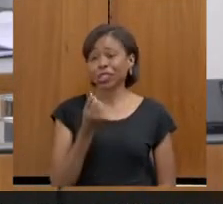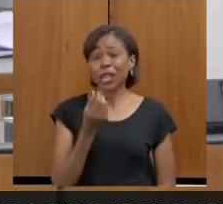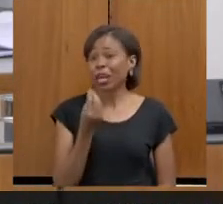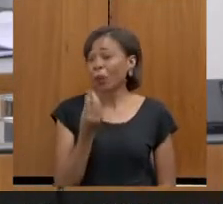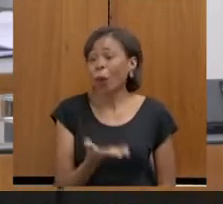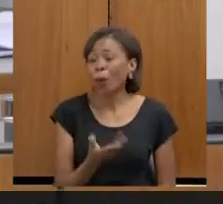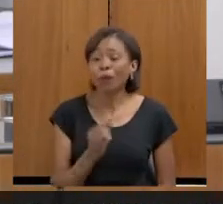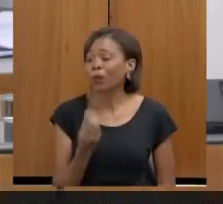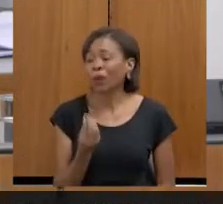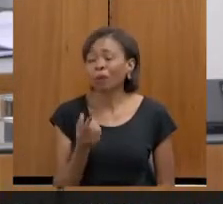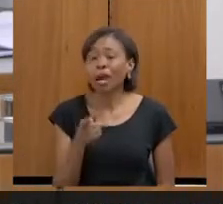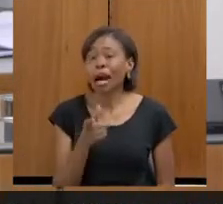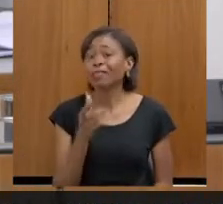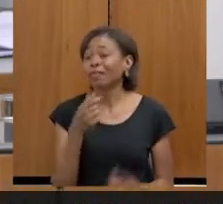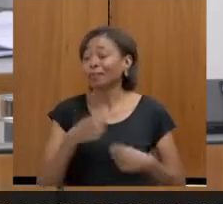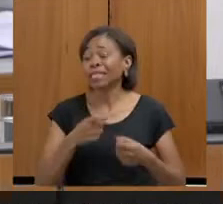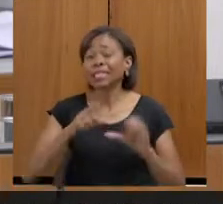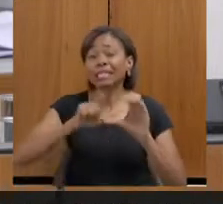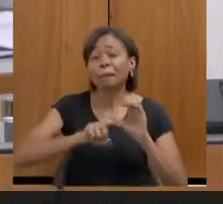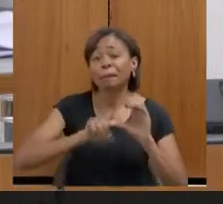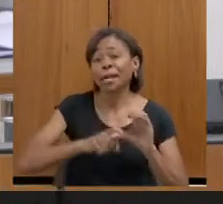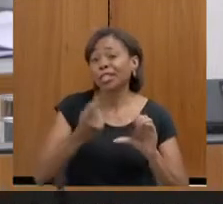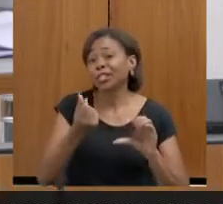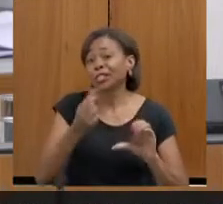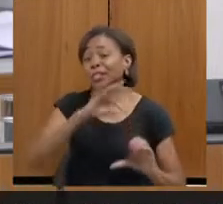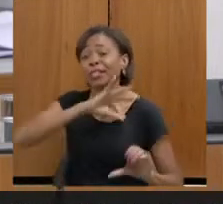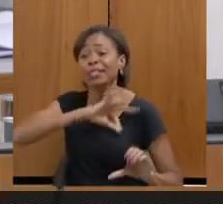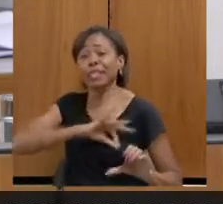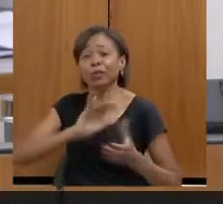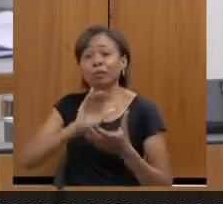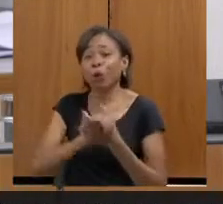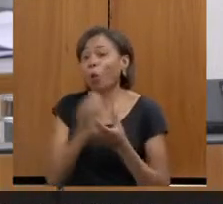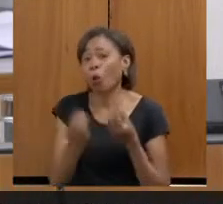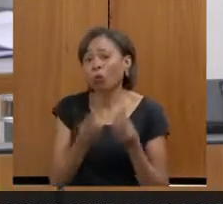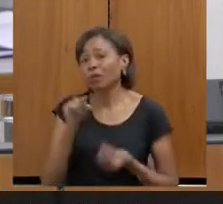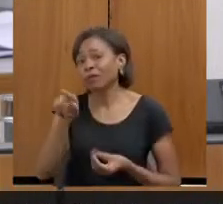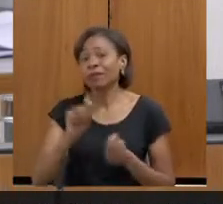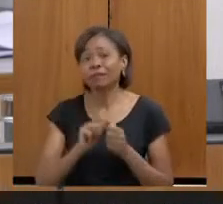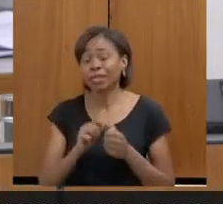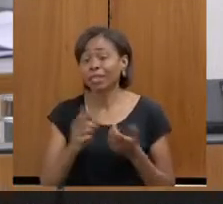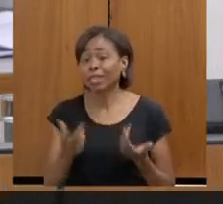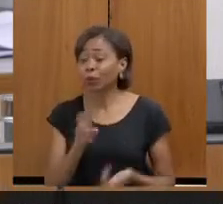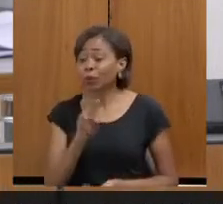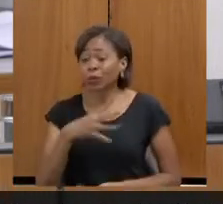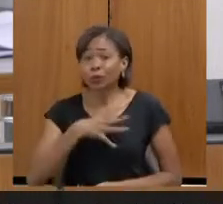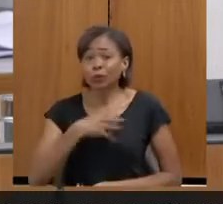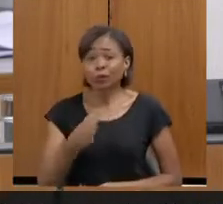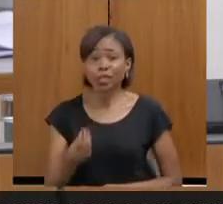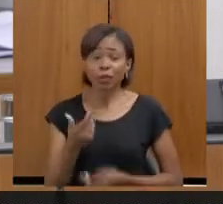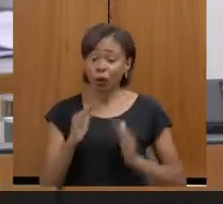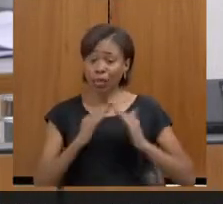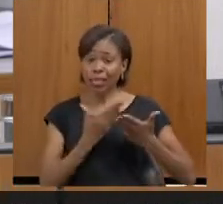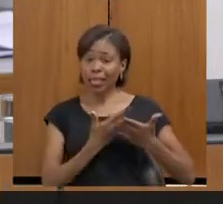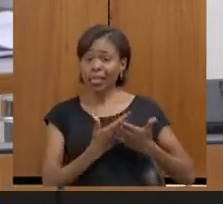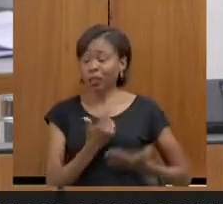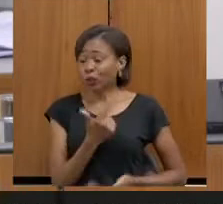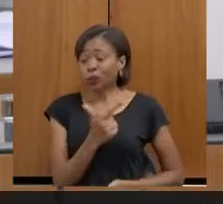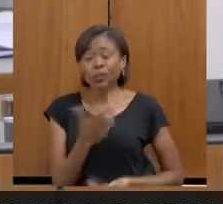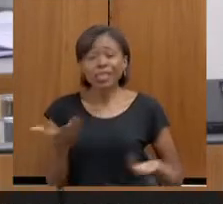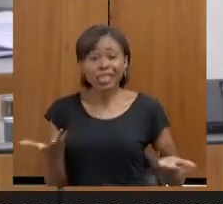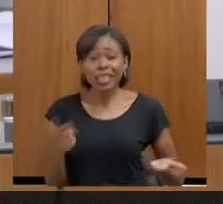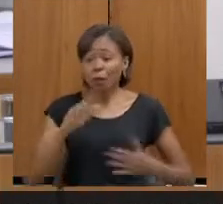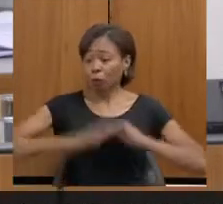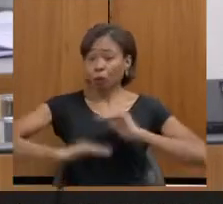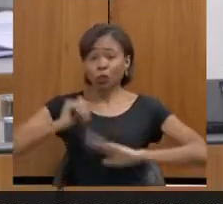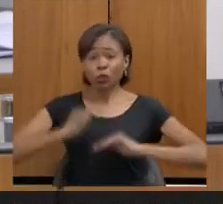Aí o seu marido te bate, você vai largar ele, você vai fazer o que com os cinco meninos? Você não tem uma creche, não estão te ajudando com uma creche, você não tem profissionalização, porque você nunca teve